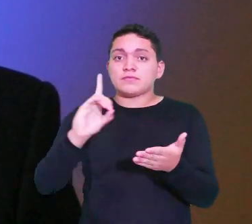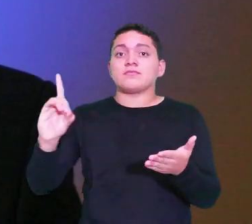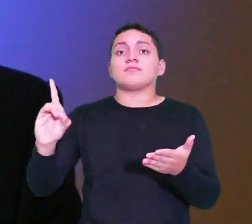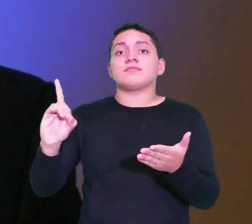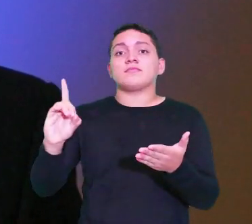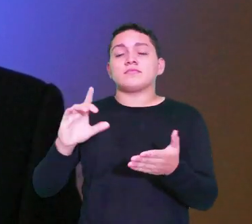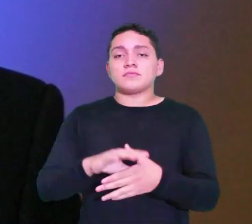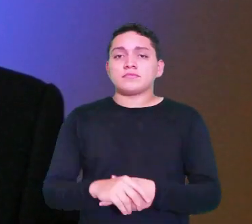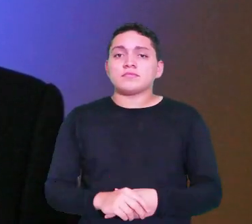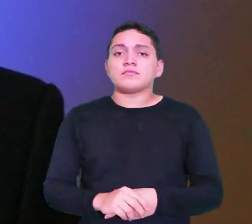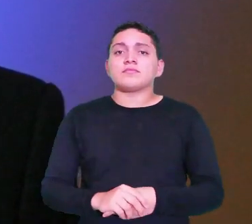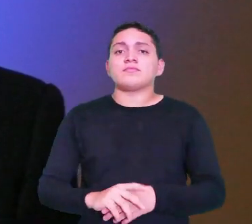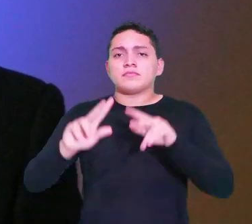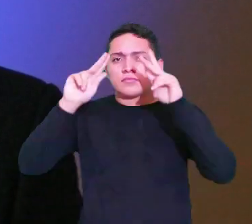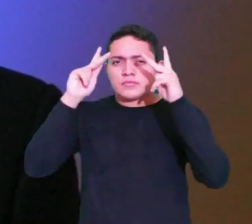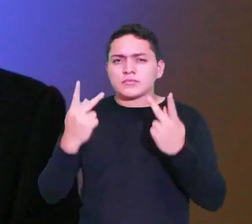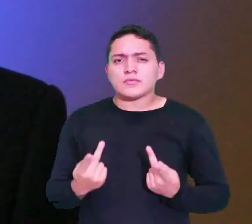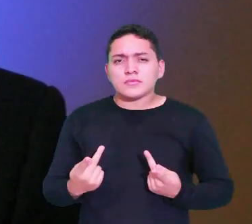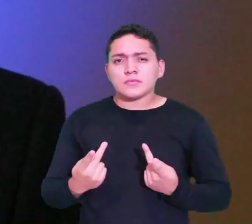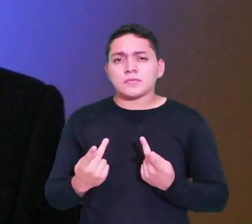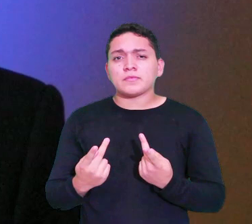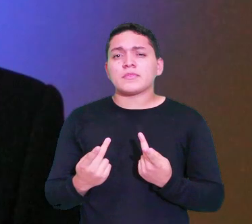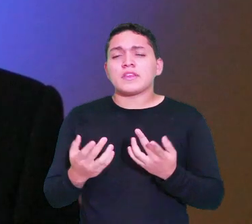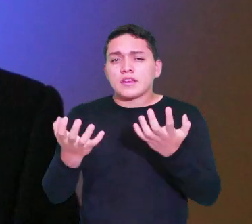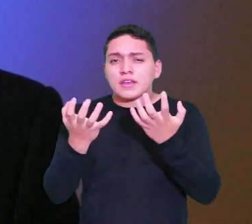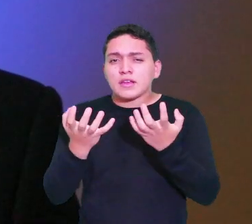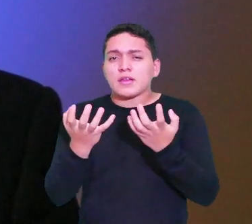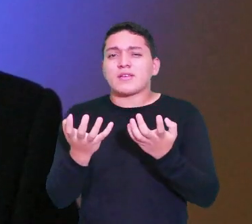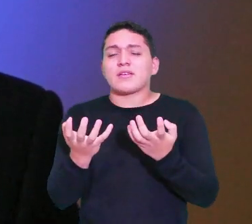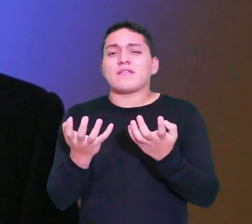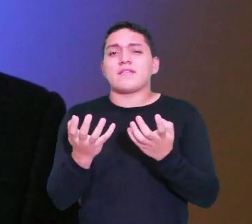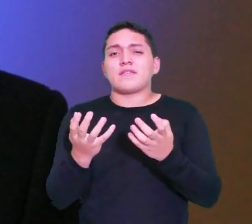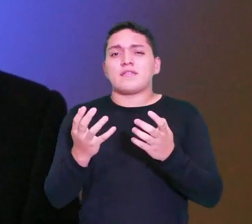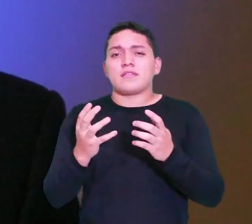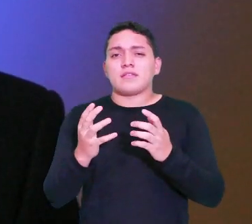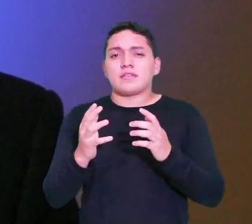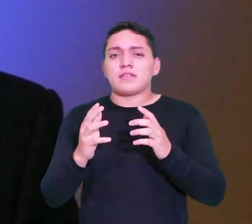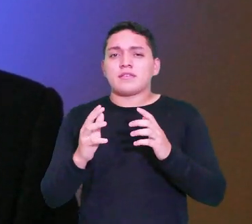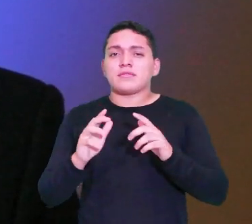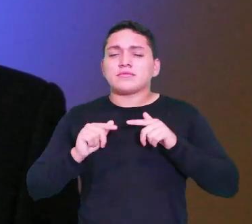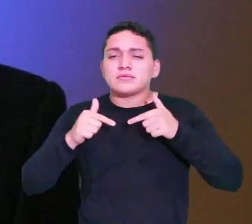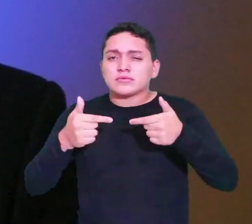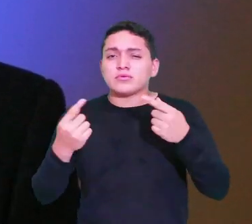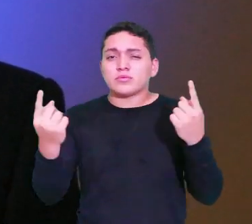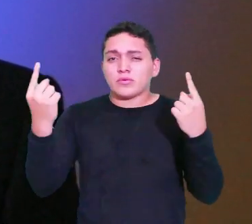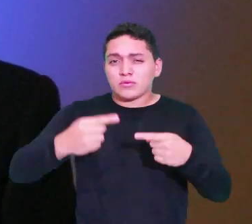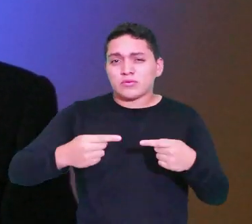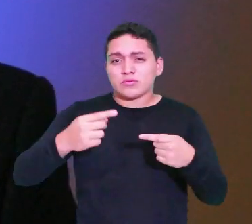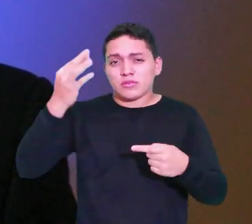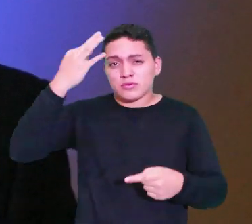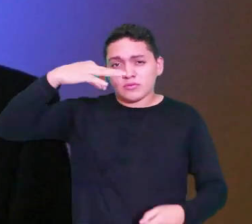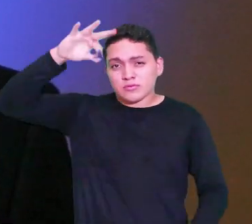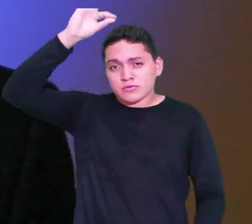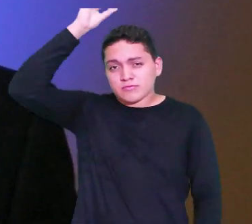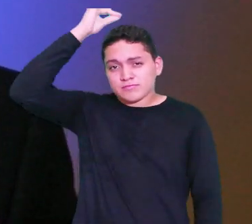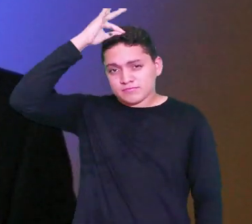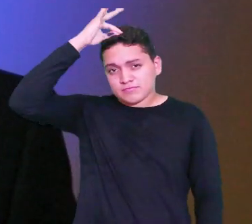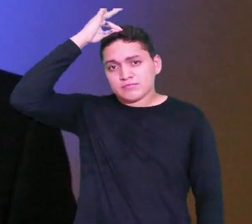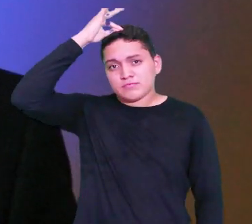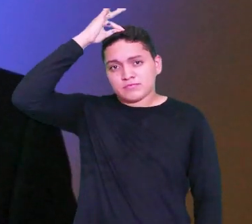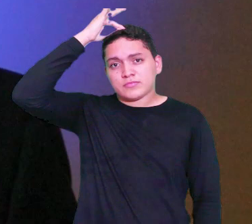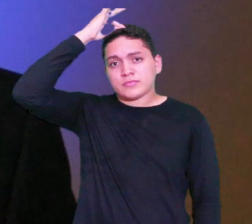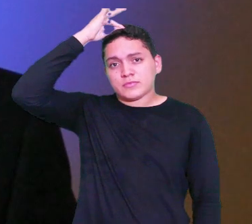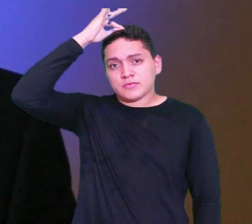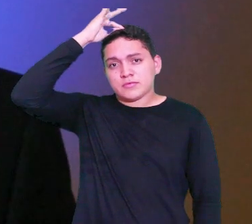natureza humana deseja fazer exatamente o oposto do que o Espírito quer e o Espírito nos impele na